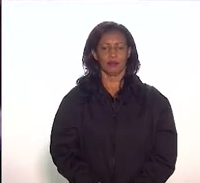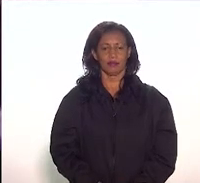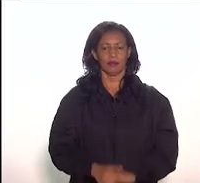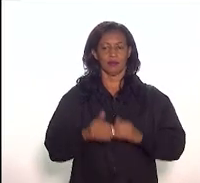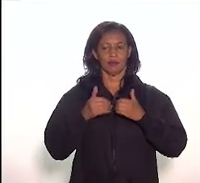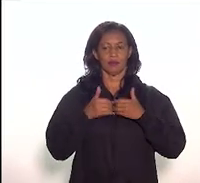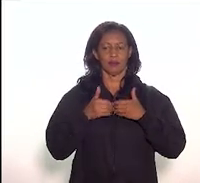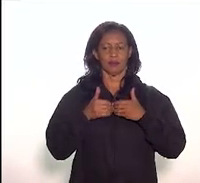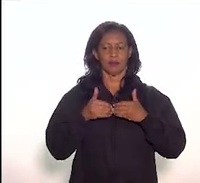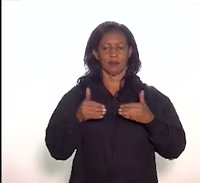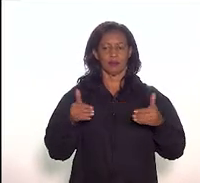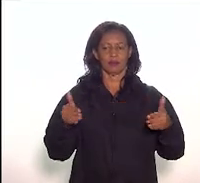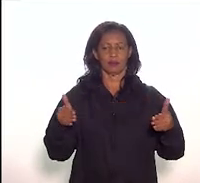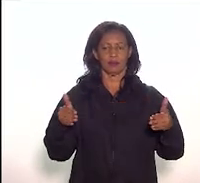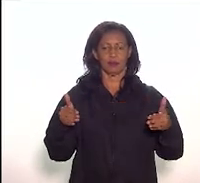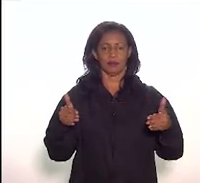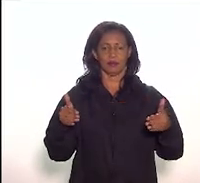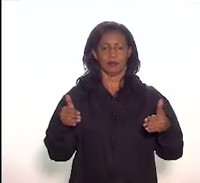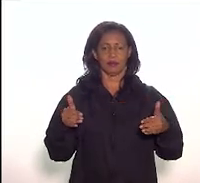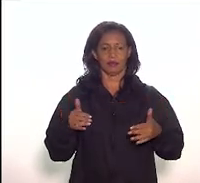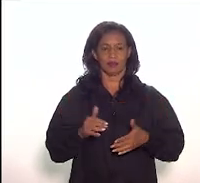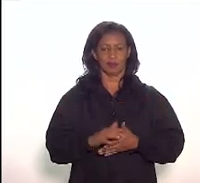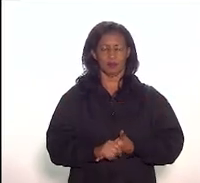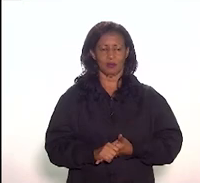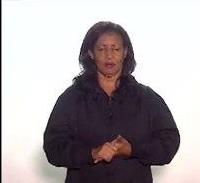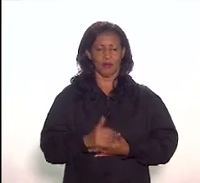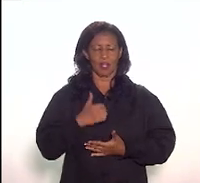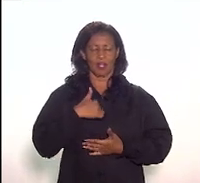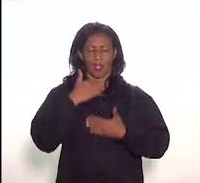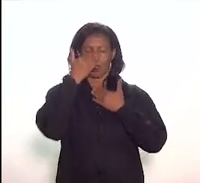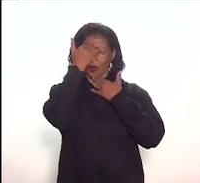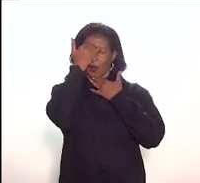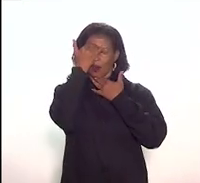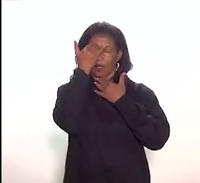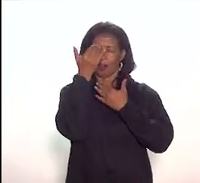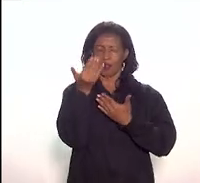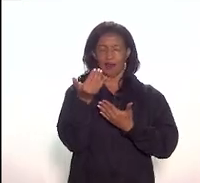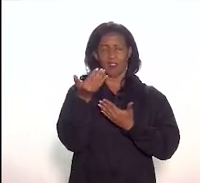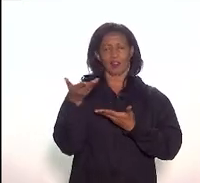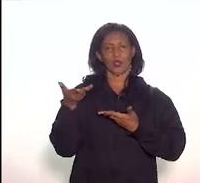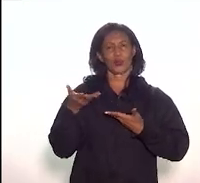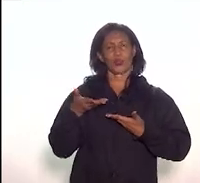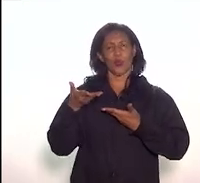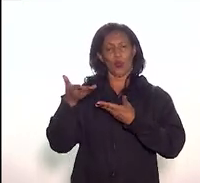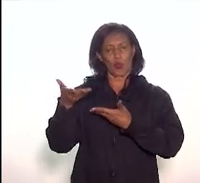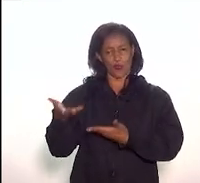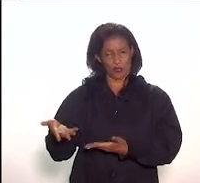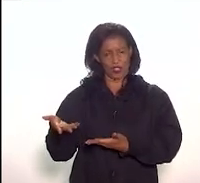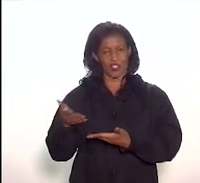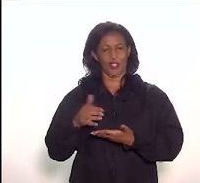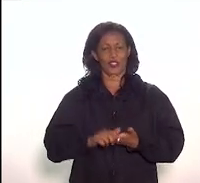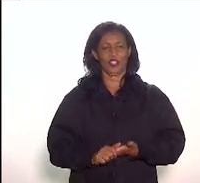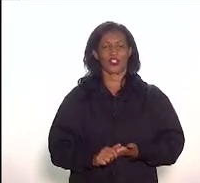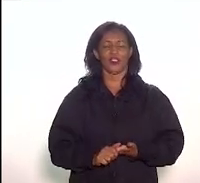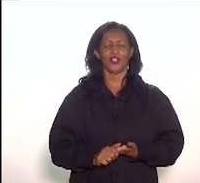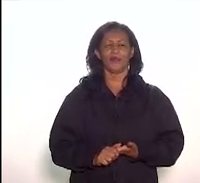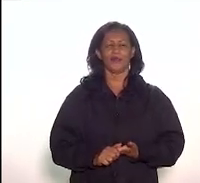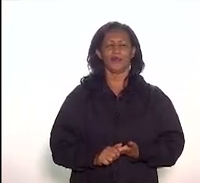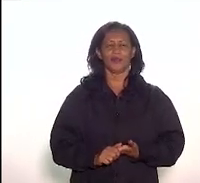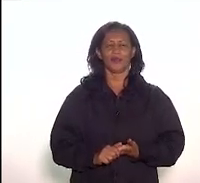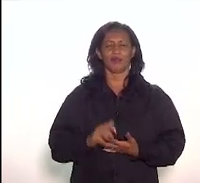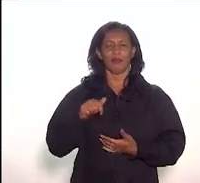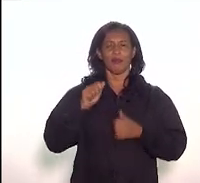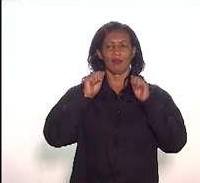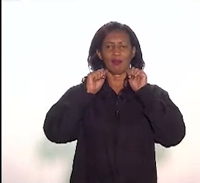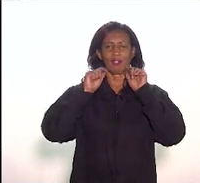Inicialmente, em nome do COFEI, eu agradeço o convite para participar dessa audiência pública na Comissão de Cultura da Assembleia Legislativa.